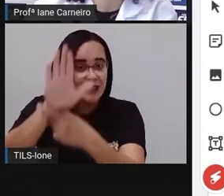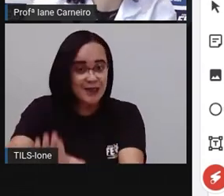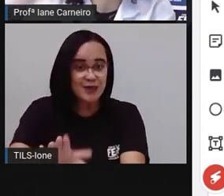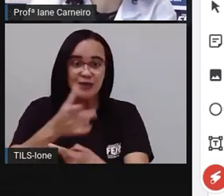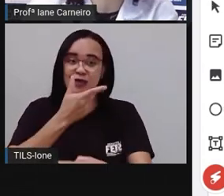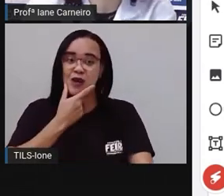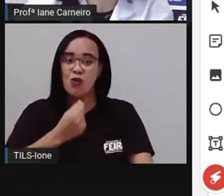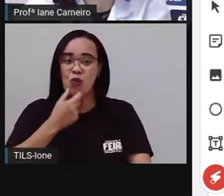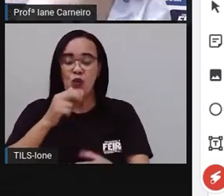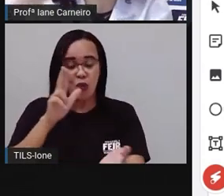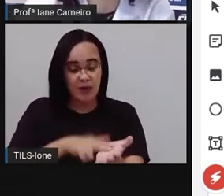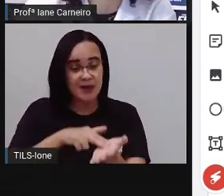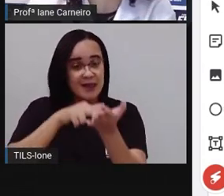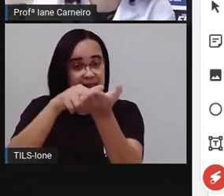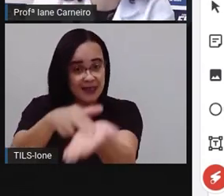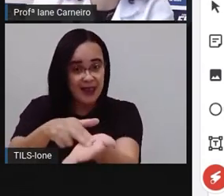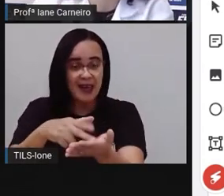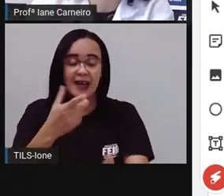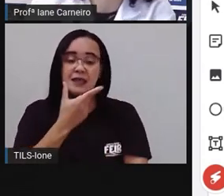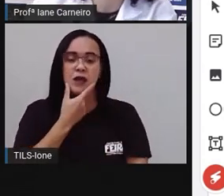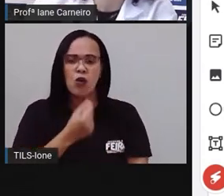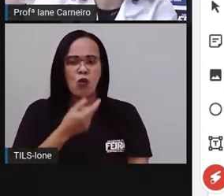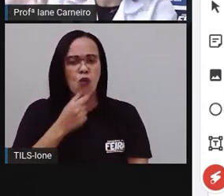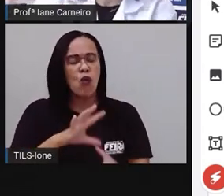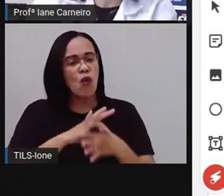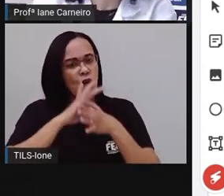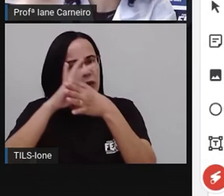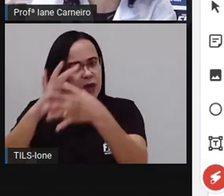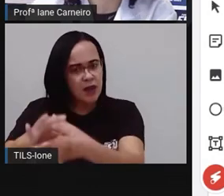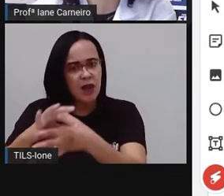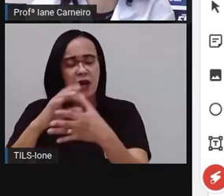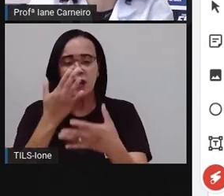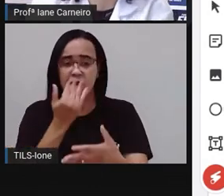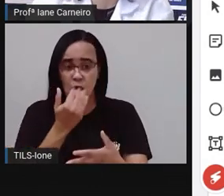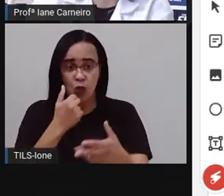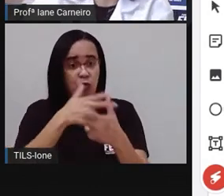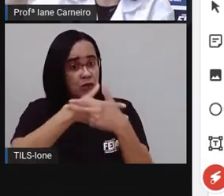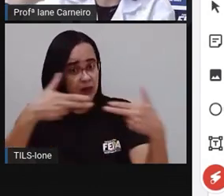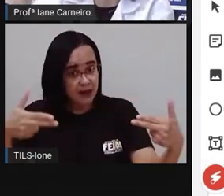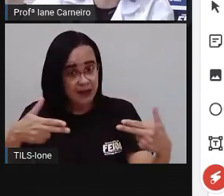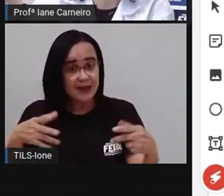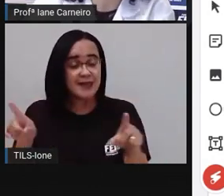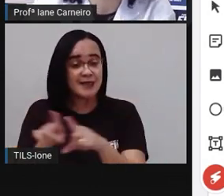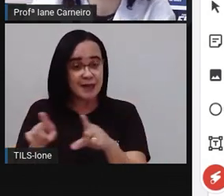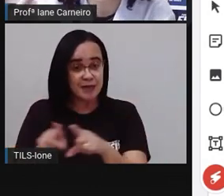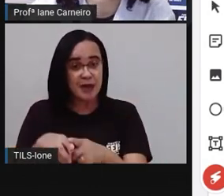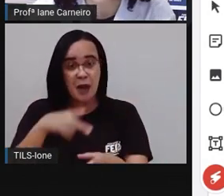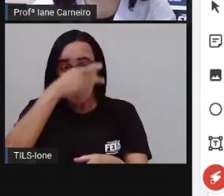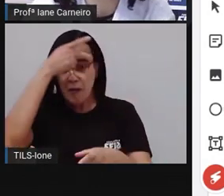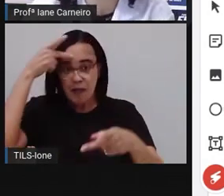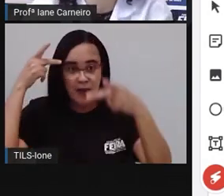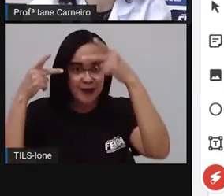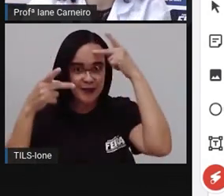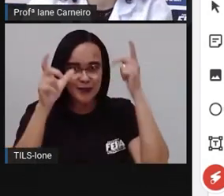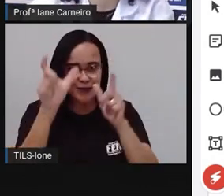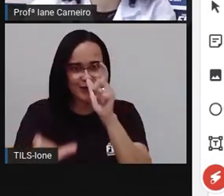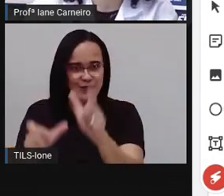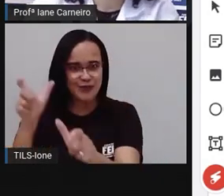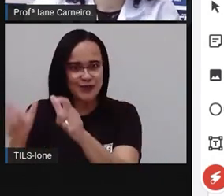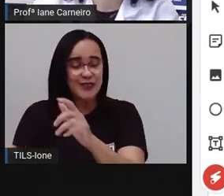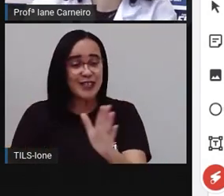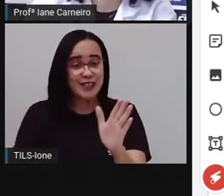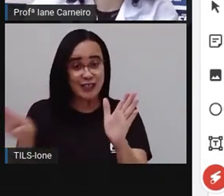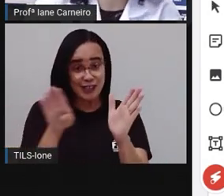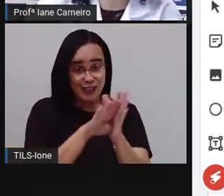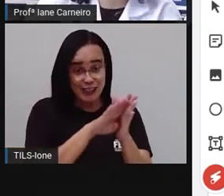de pizza, né? De comidas que cheguem na sua casa. Vai ajudar as pessoas que chegarem à sua casa para visitar você. Então,